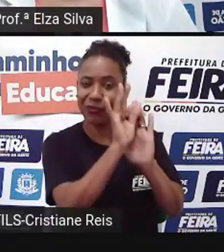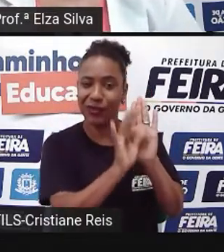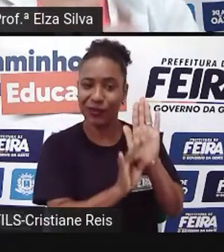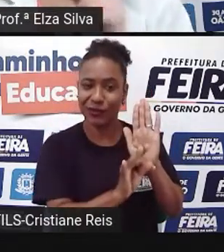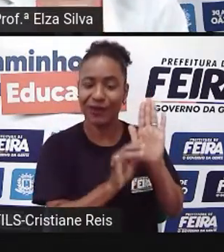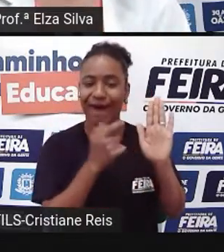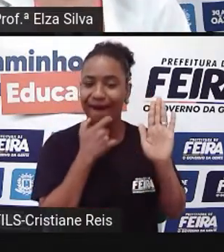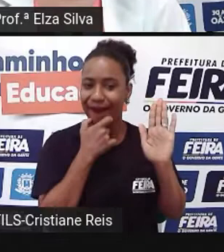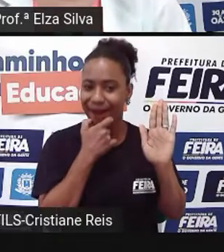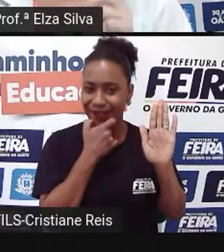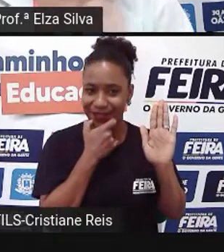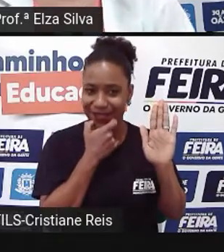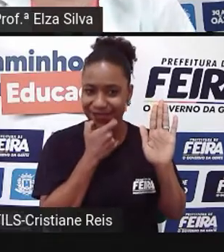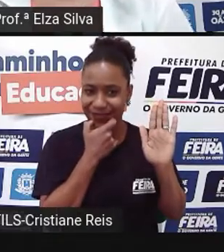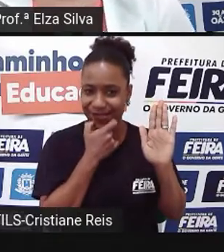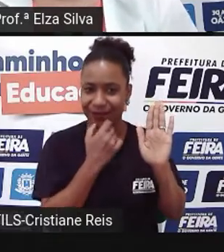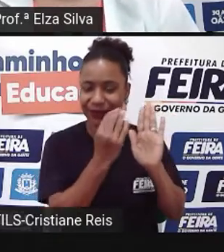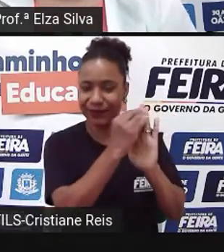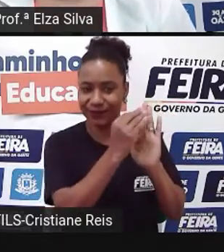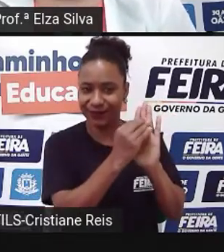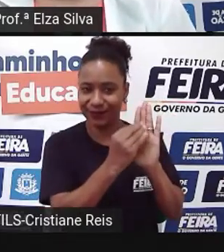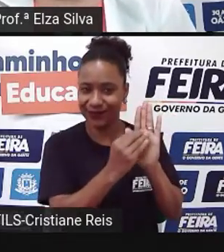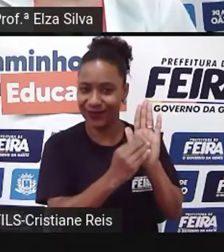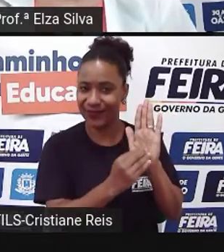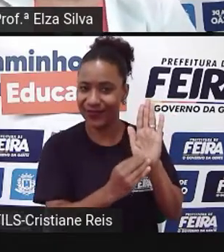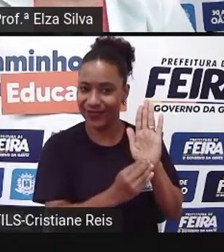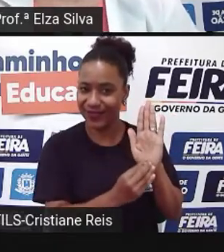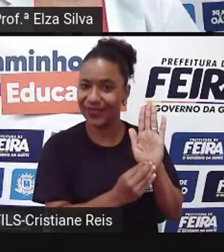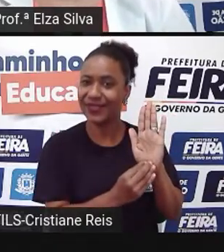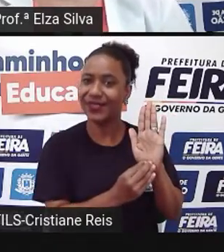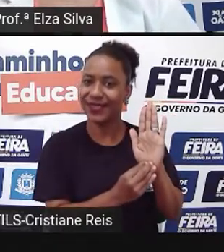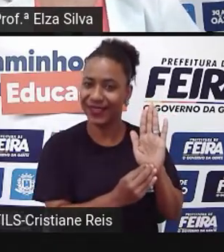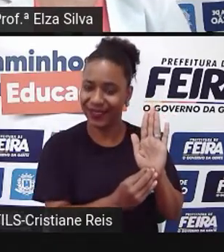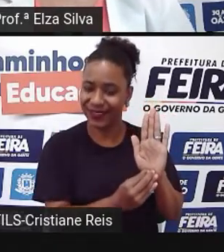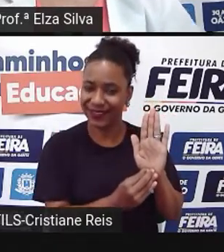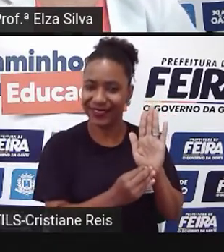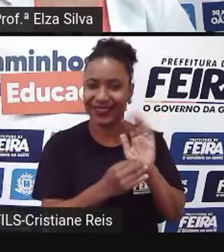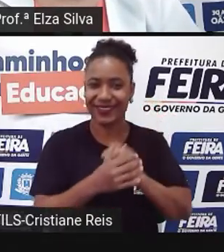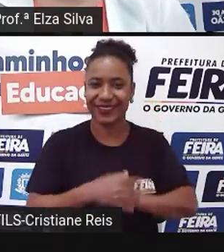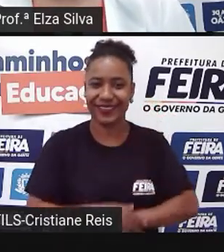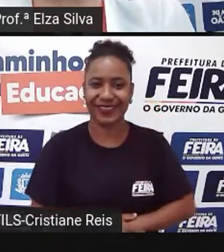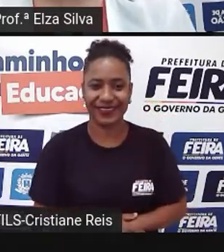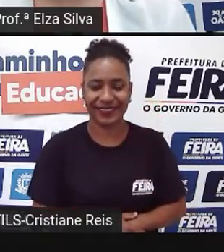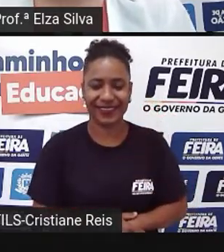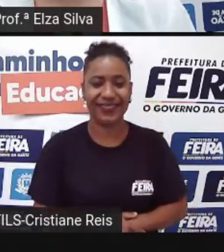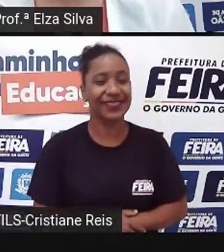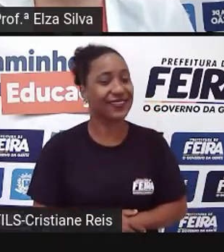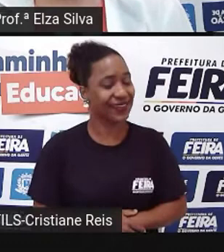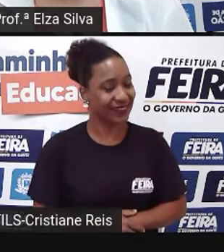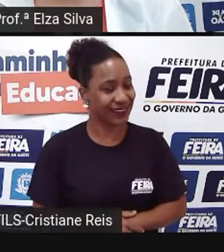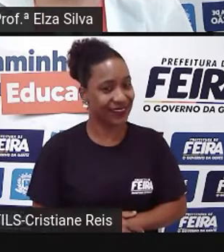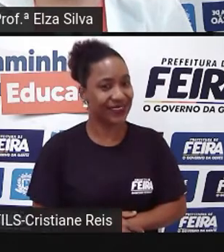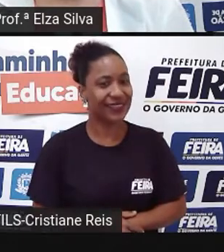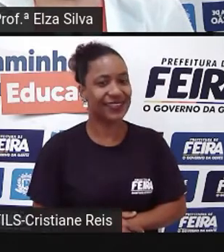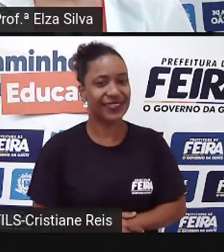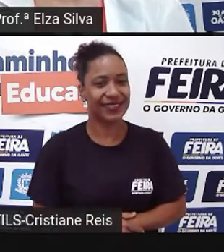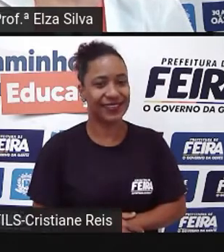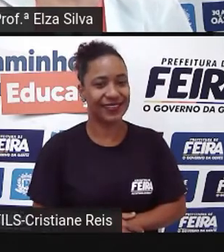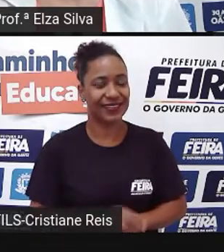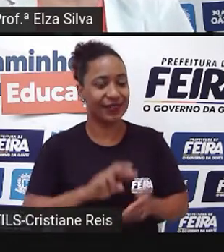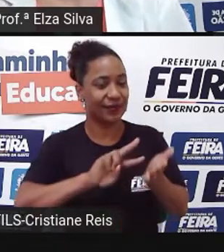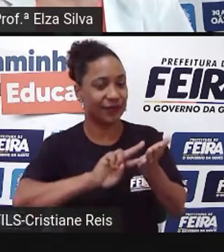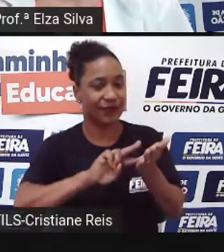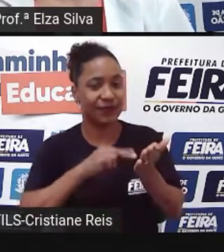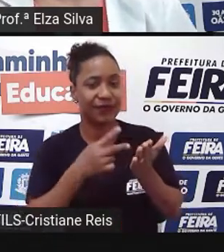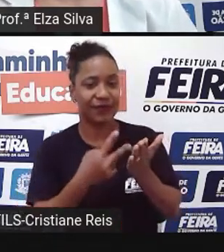Tell me about yourself Don't write anything for me Ok, students? Então